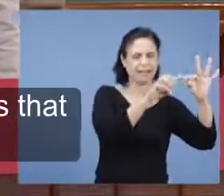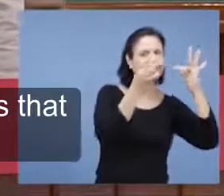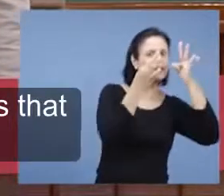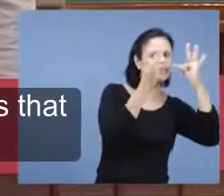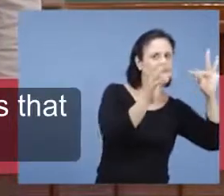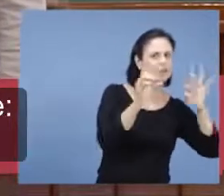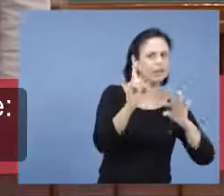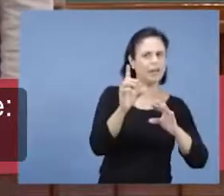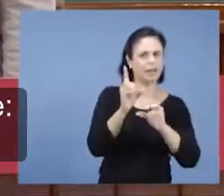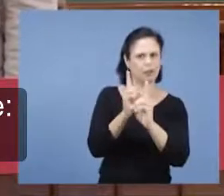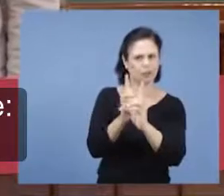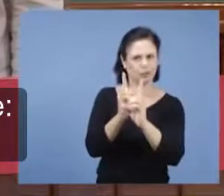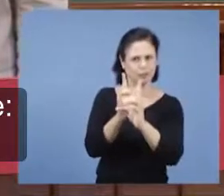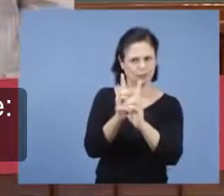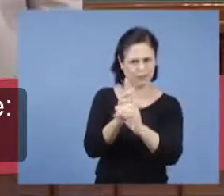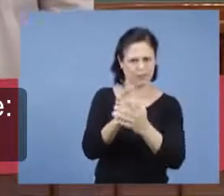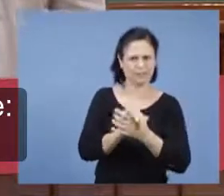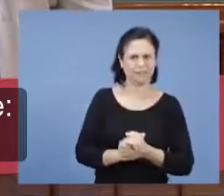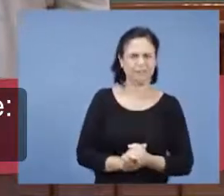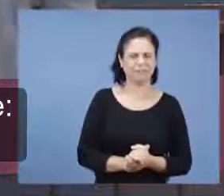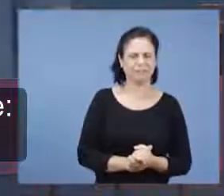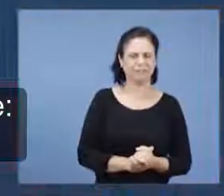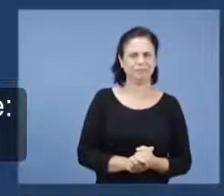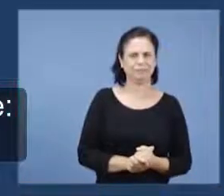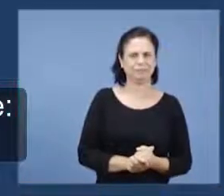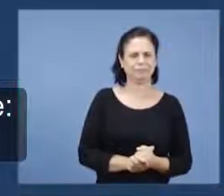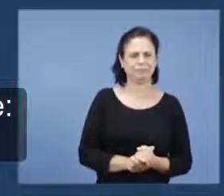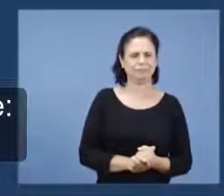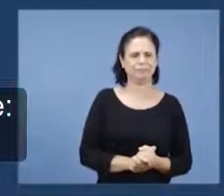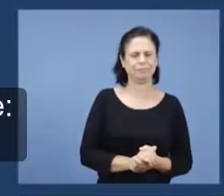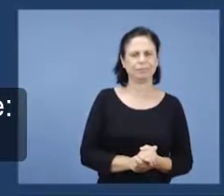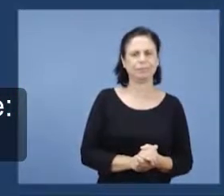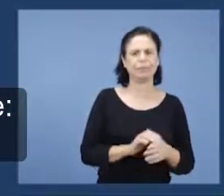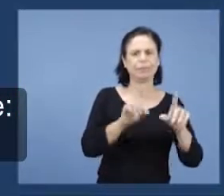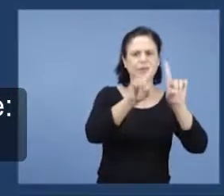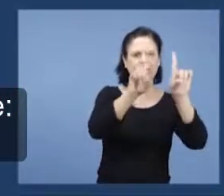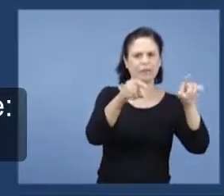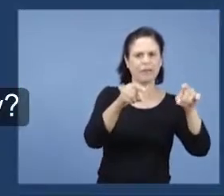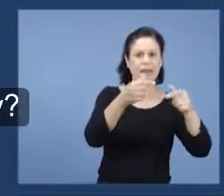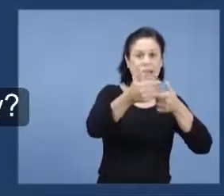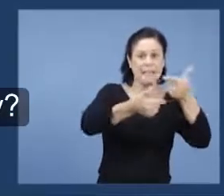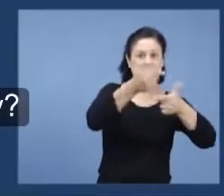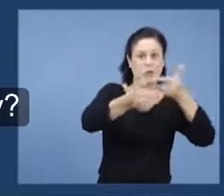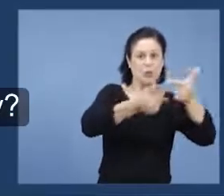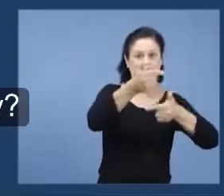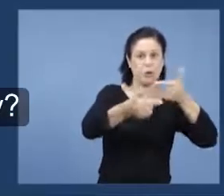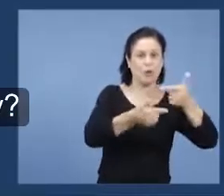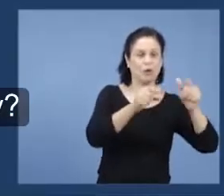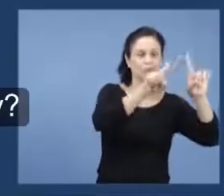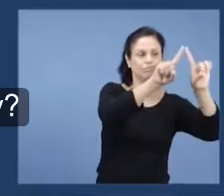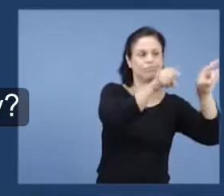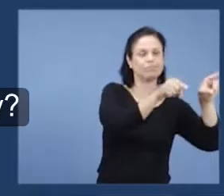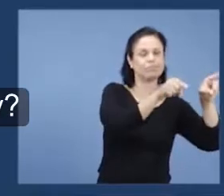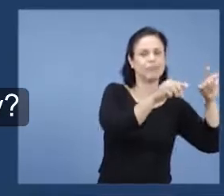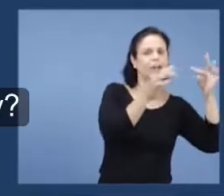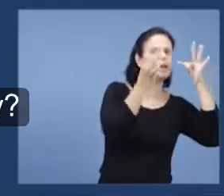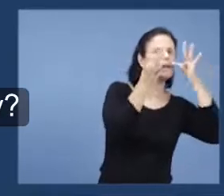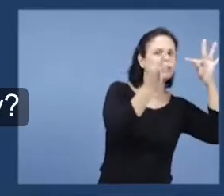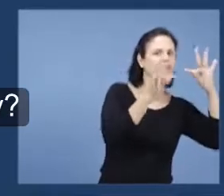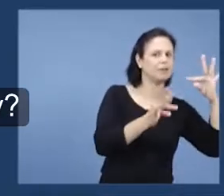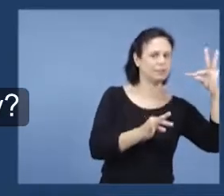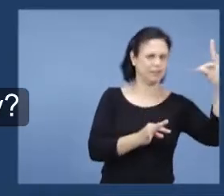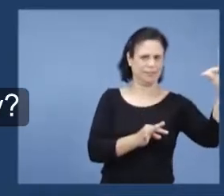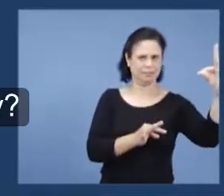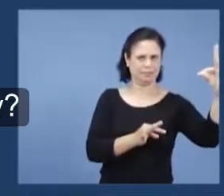referências bíblicas que estão na carta de Esmirna. Então, no primeiro tema, tribulação, relaciona com o quê? Testemunho.